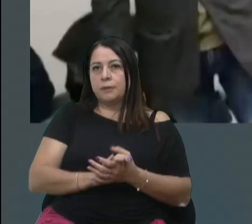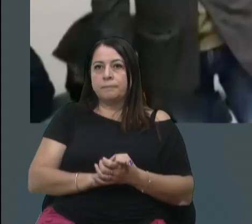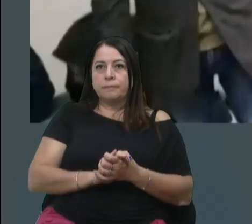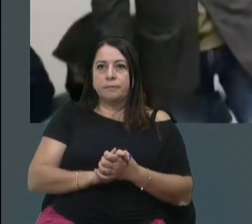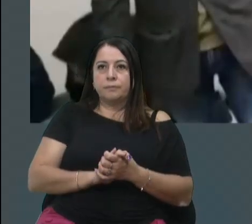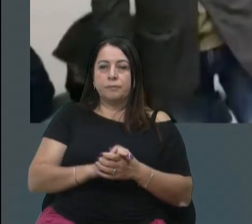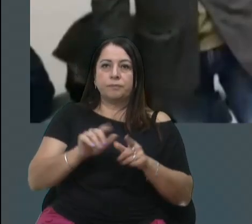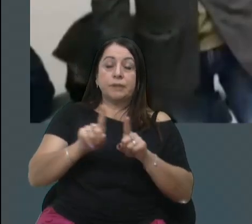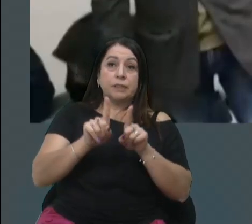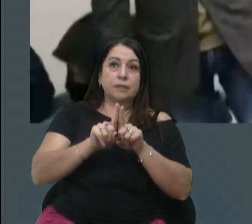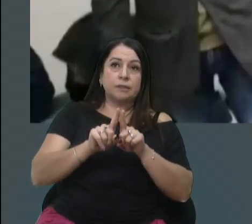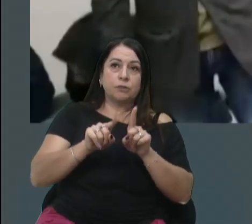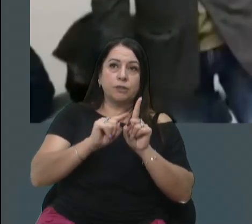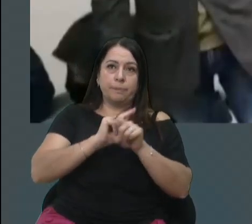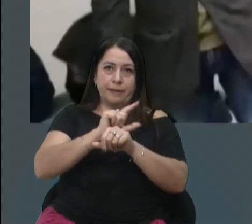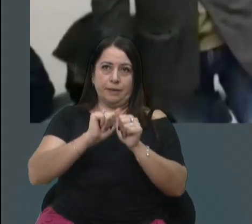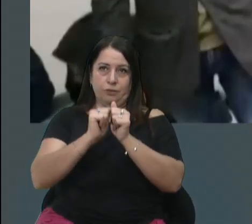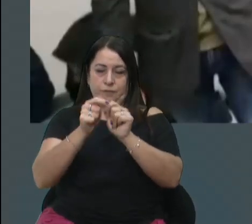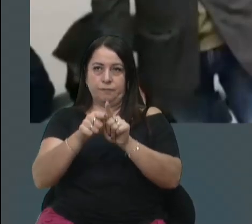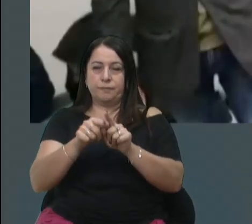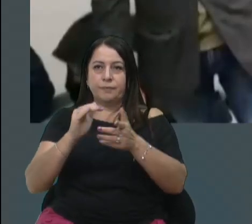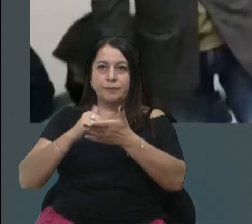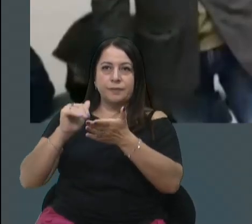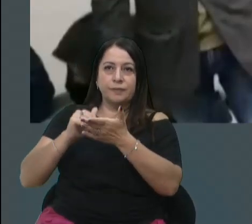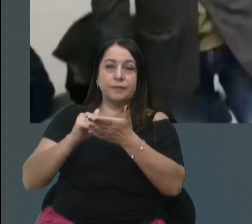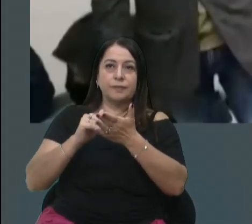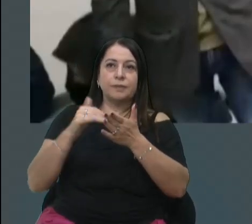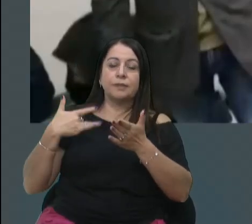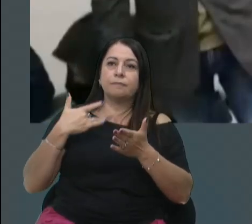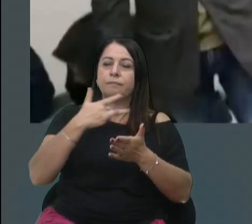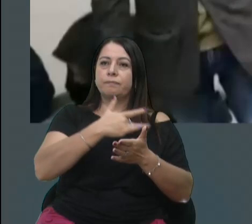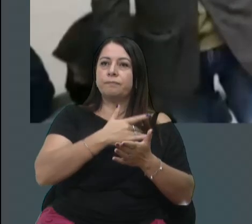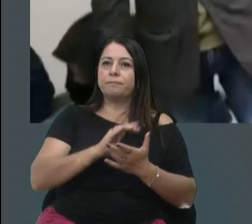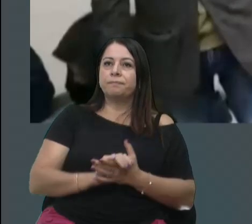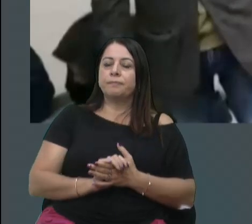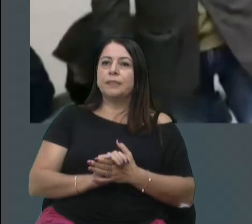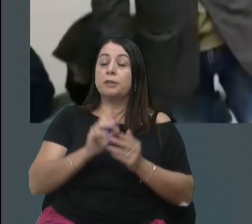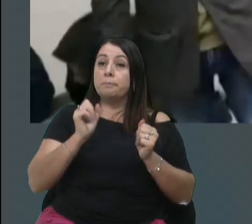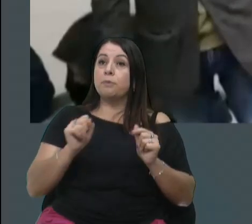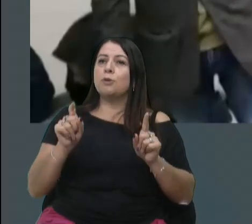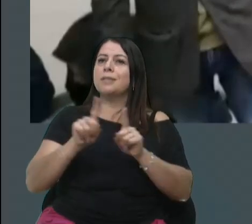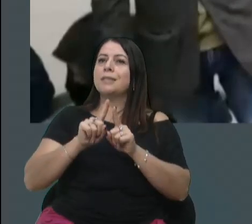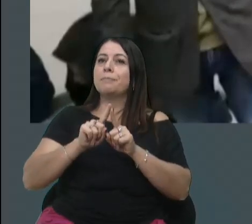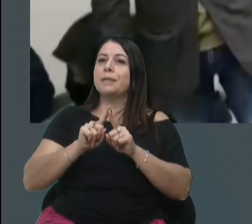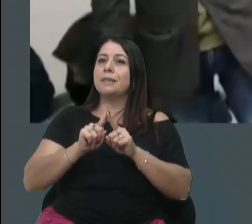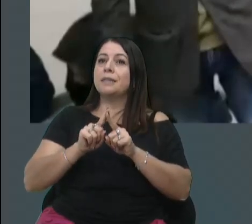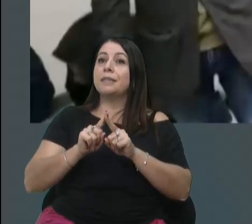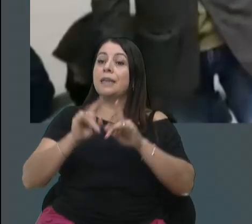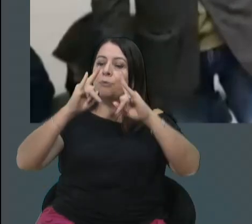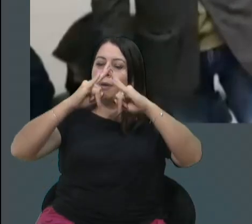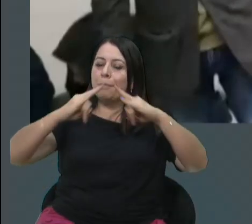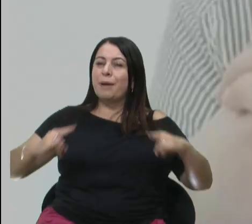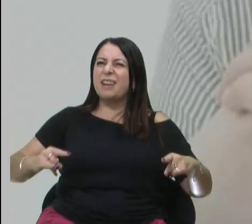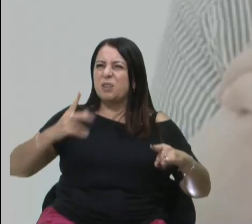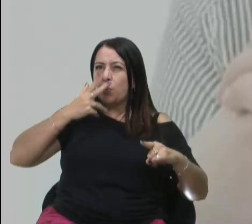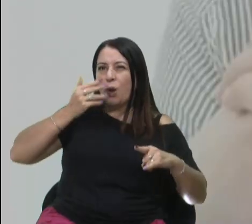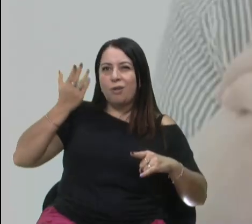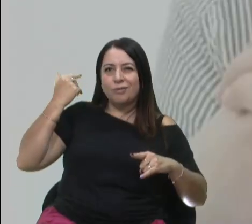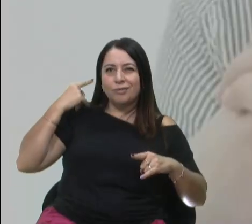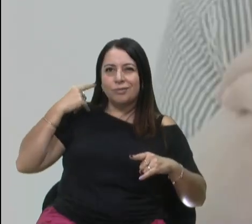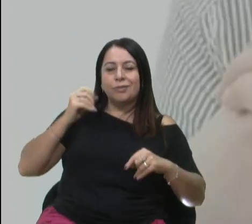E também sugiro à secretária da Saúde que possa abrir uma tenda como tinha na